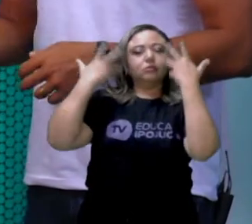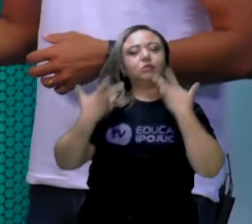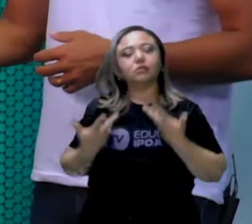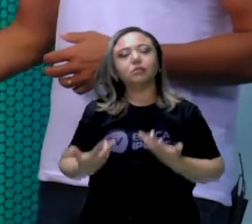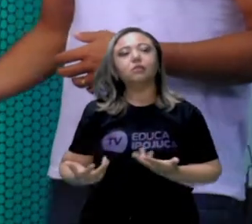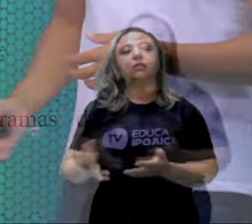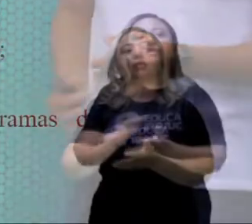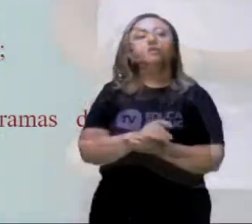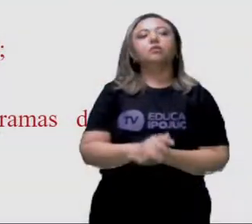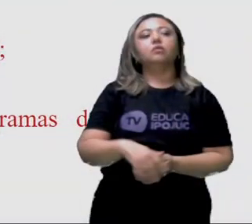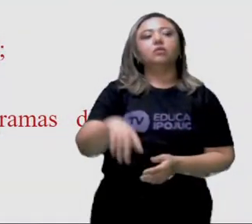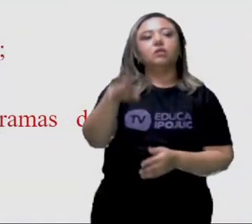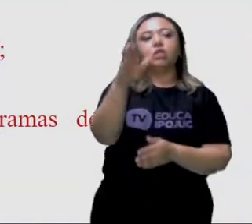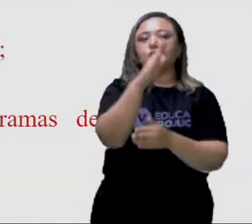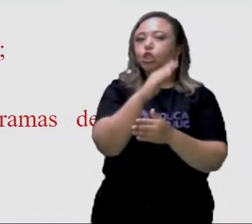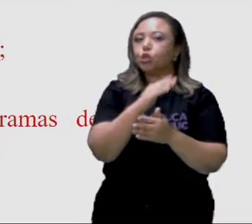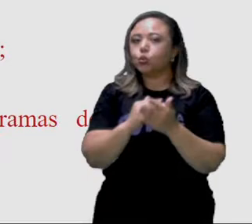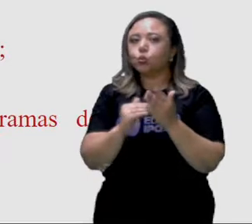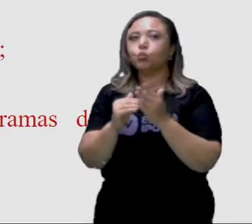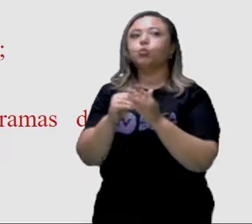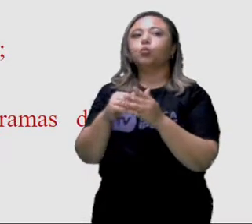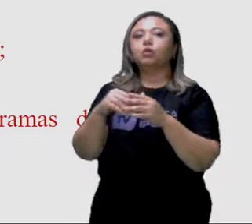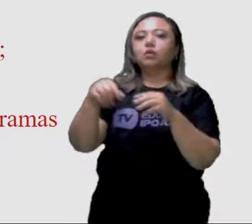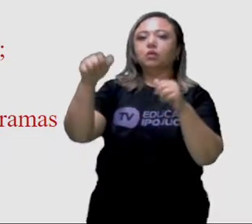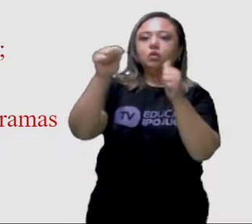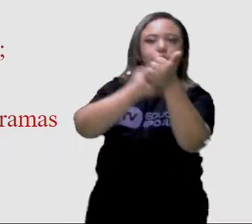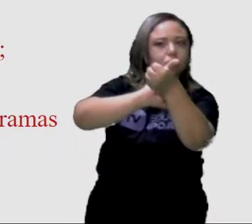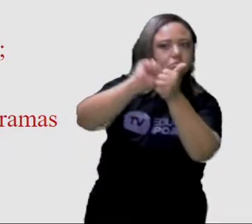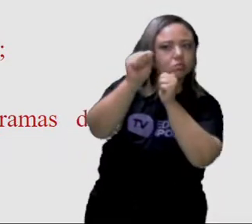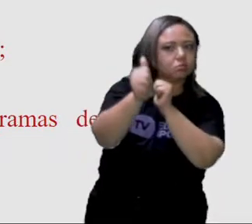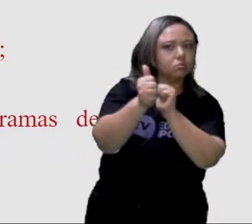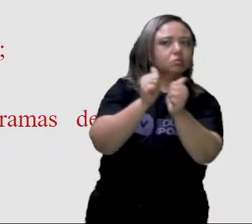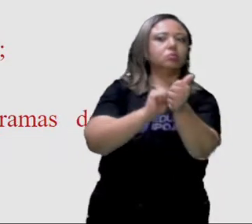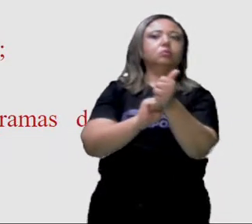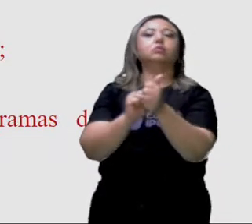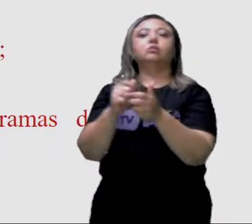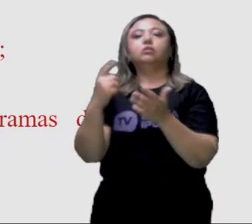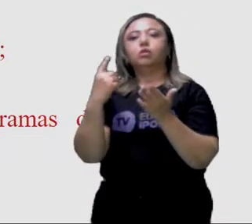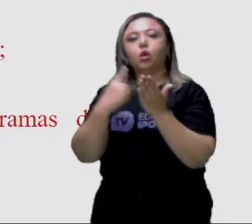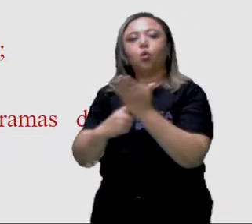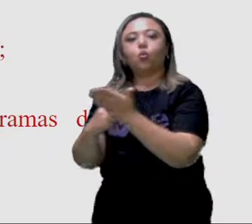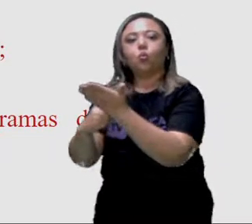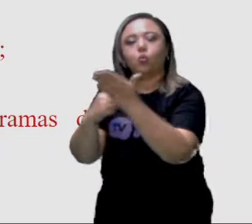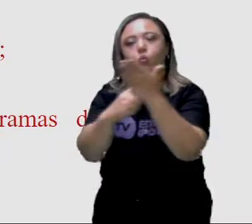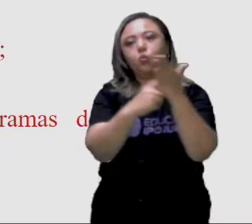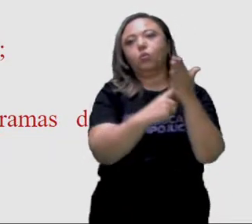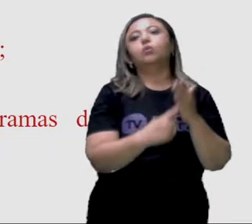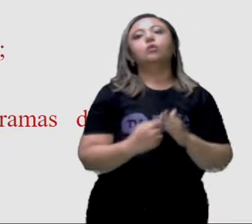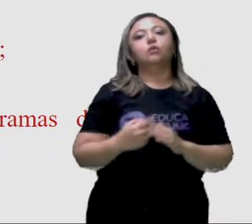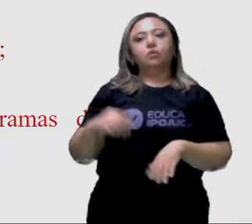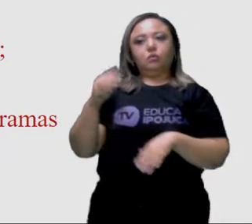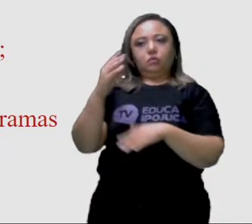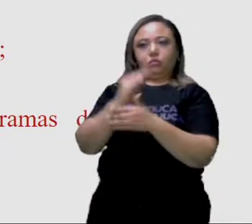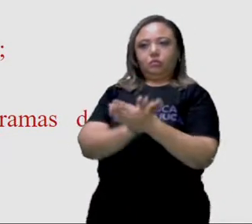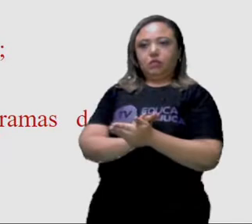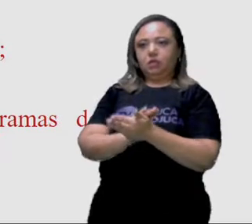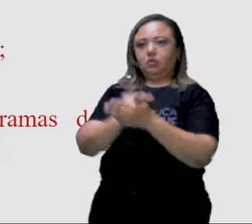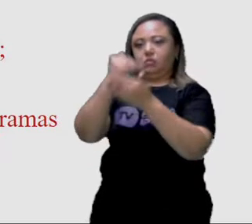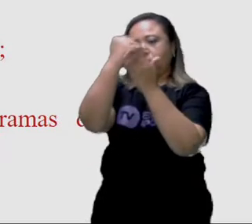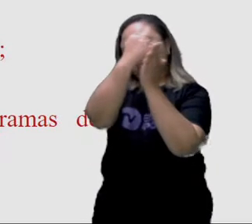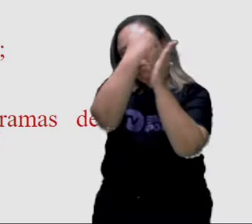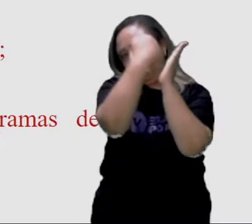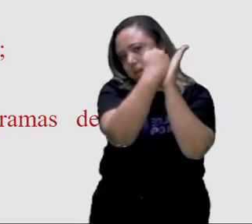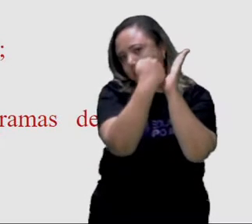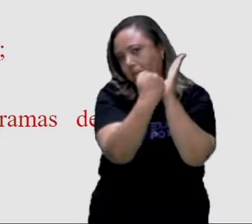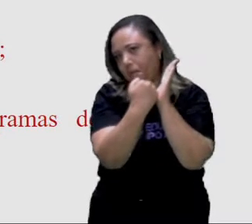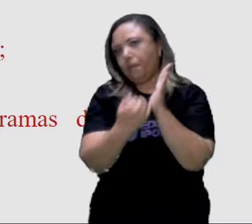tá? E o envolvimento, né? Com atividades esportivas, com programas de condicionamento físico, ou seja, quando a gente